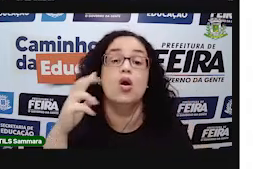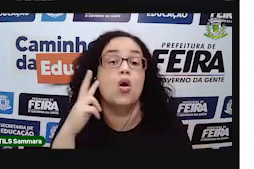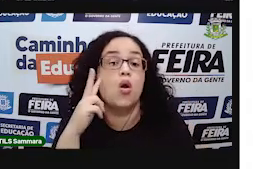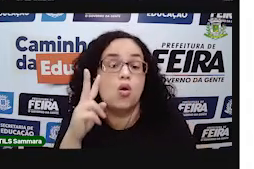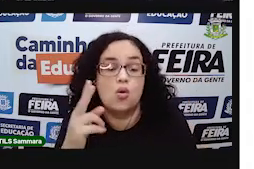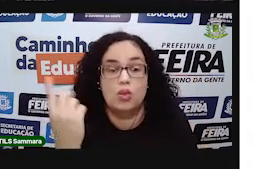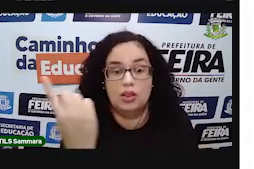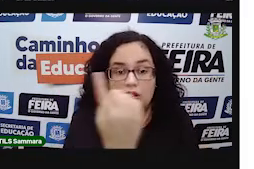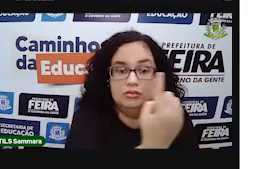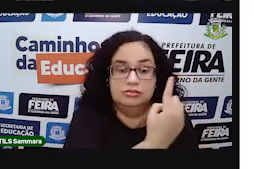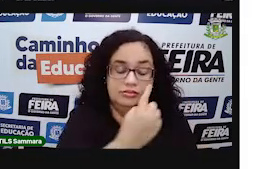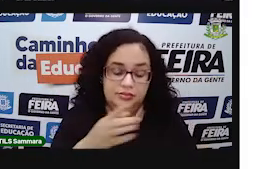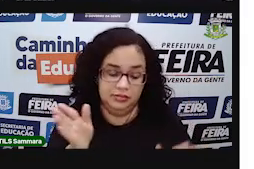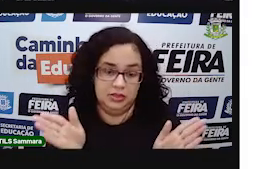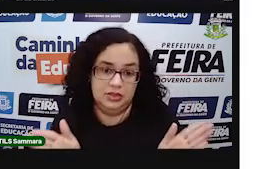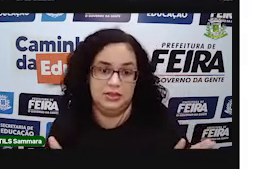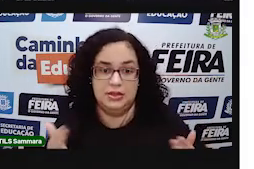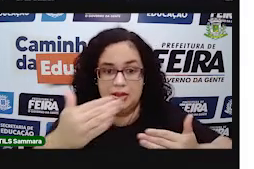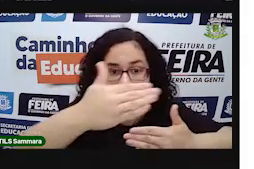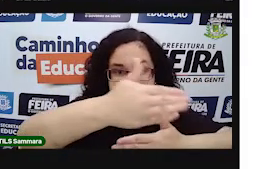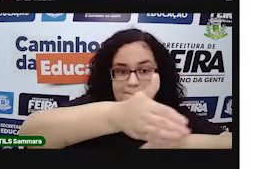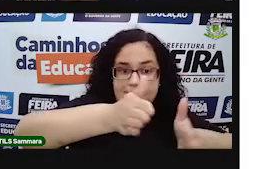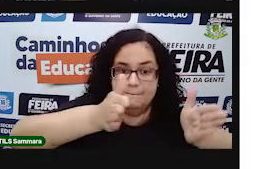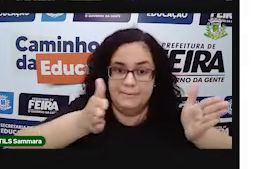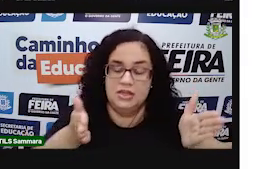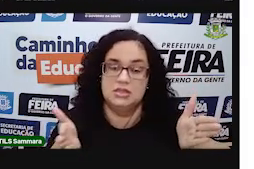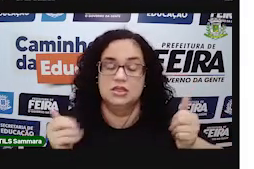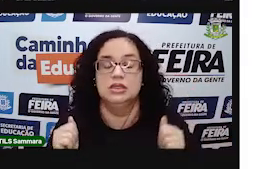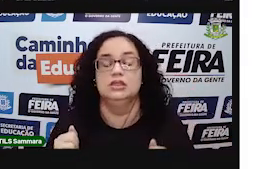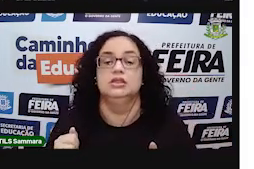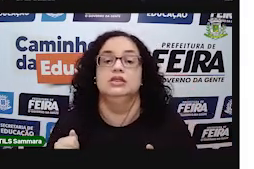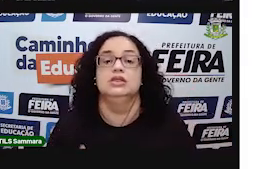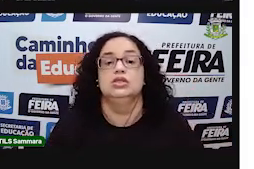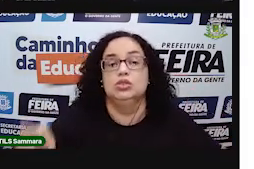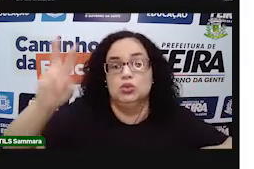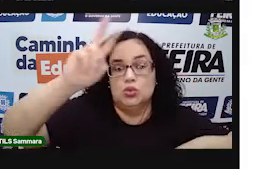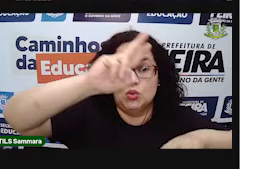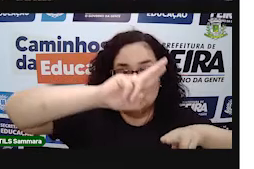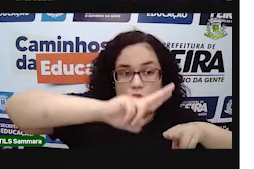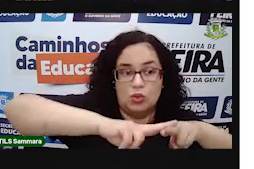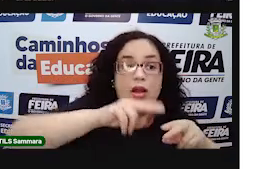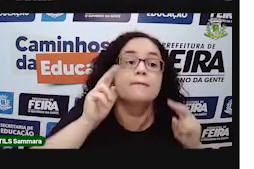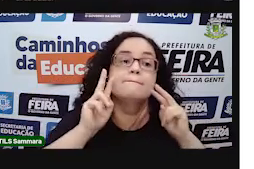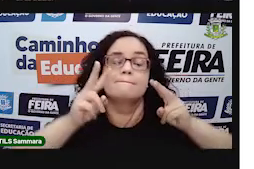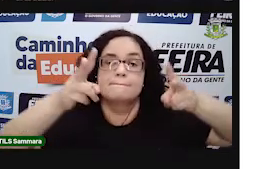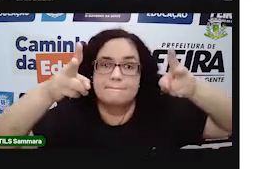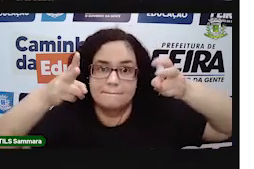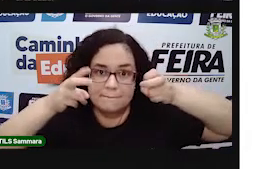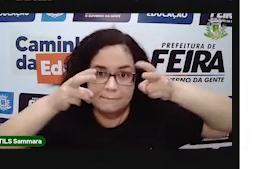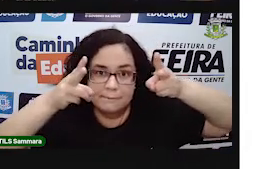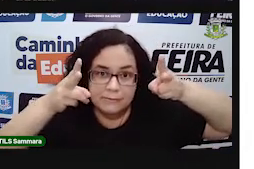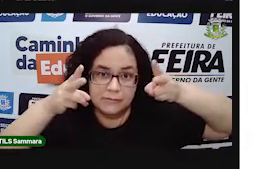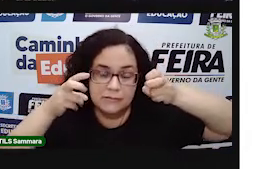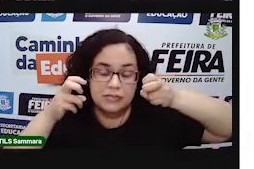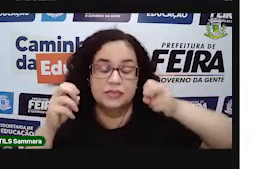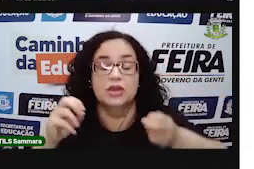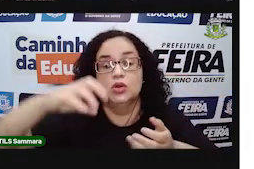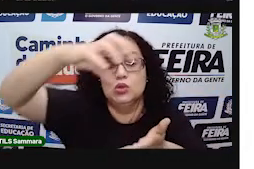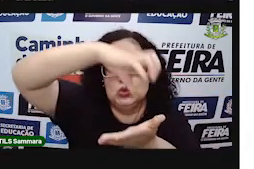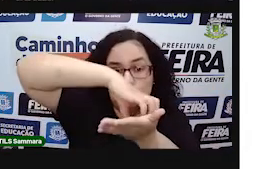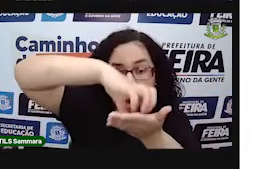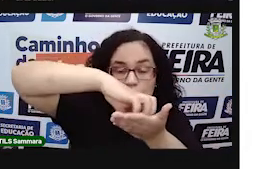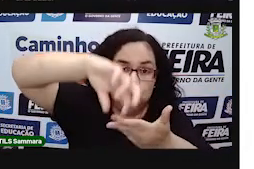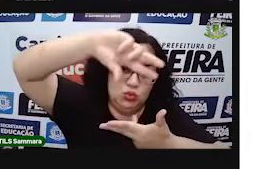volta, na mesa, no seu quarto, seja lá onde for que você estiver agora. Tente perceber alguns